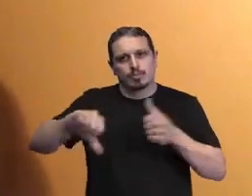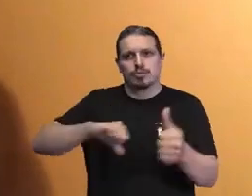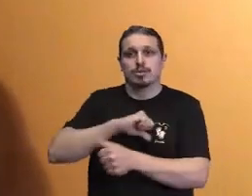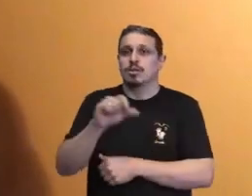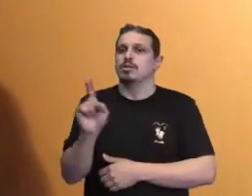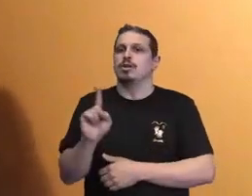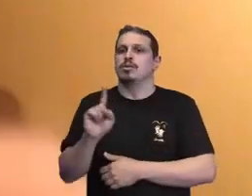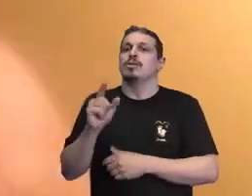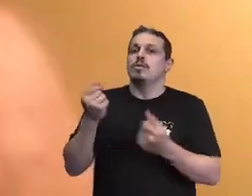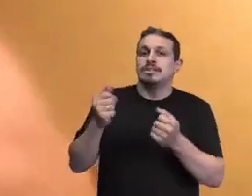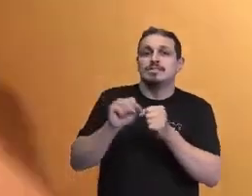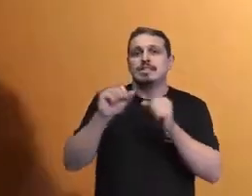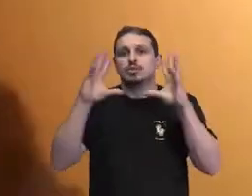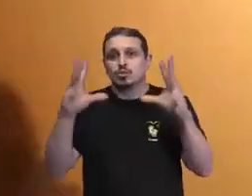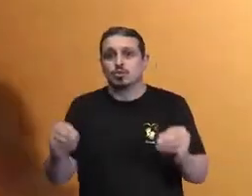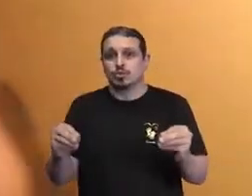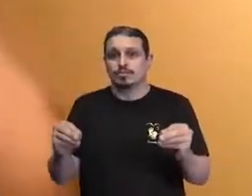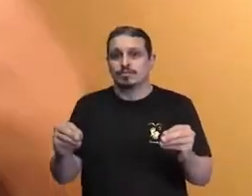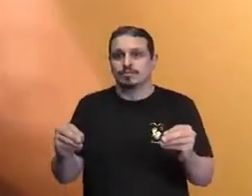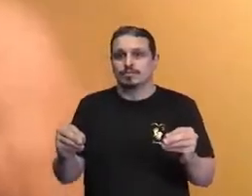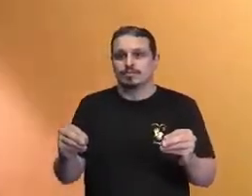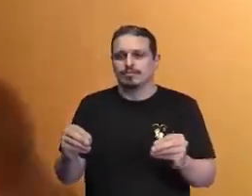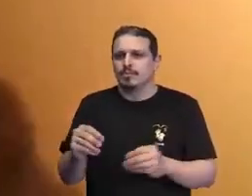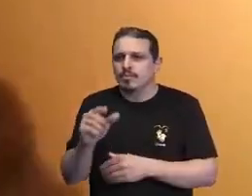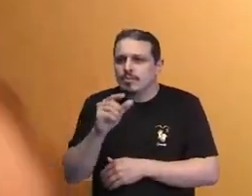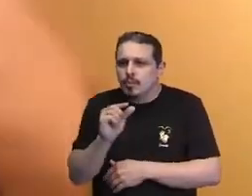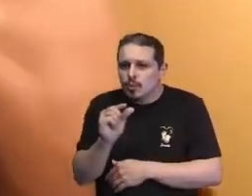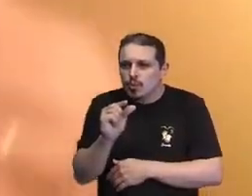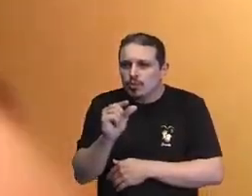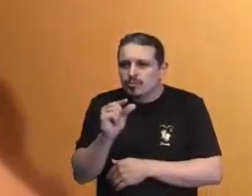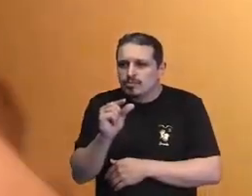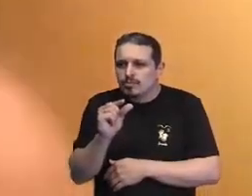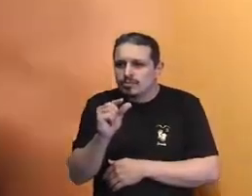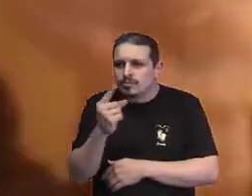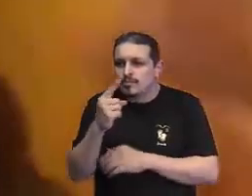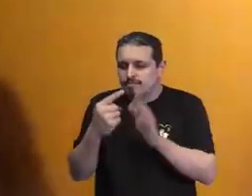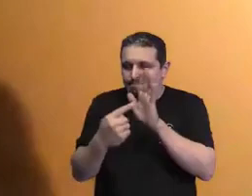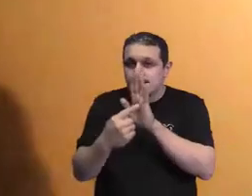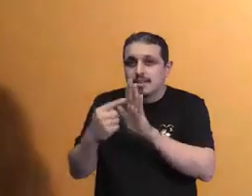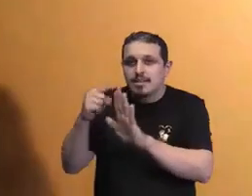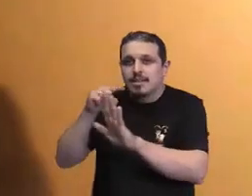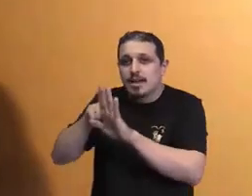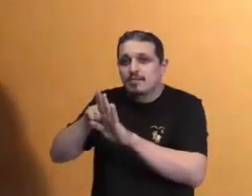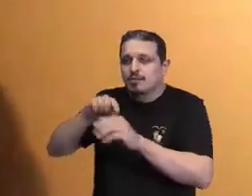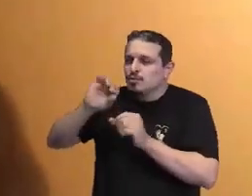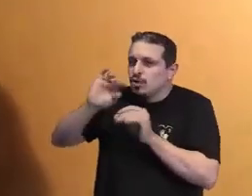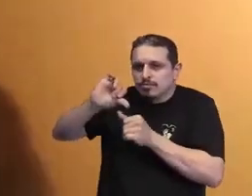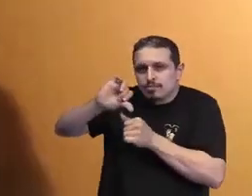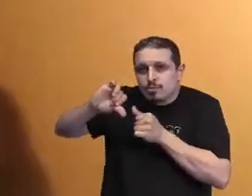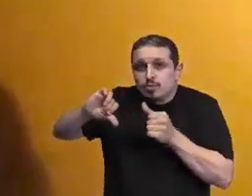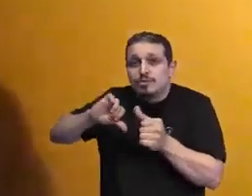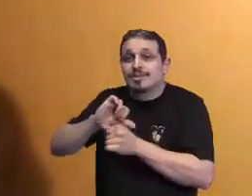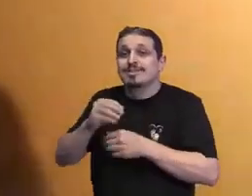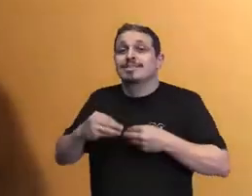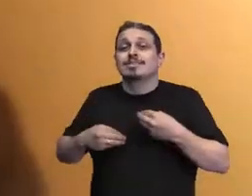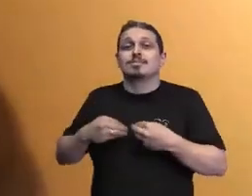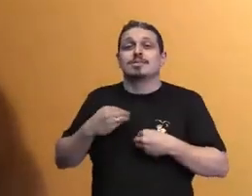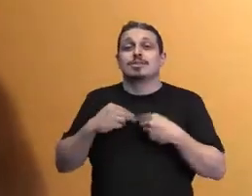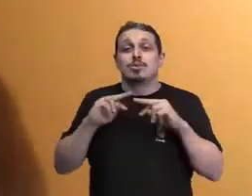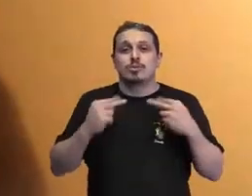mas acima de tudo, um pouco da nossa metamorfose ambulante, para que haja coragem,